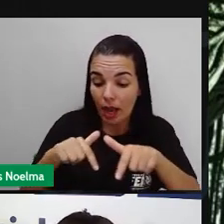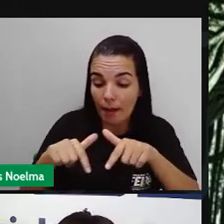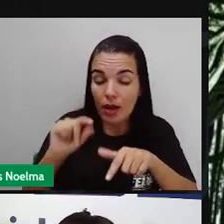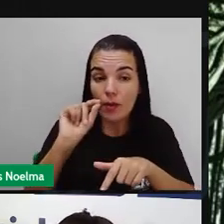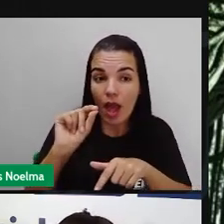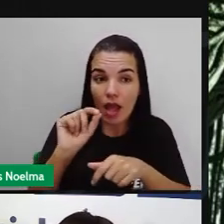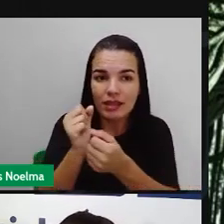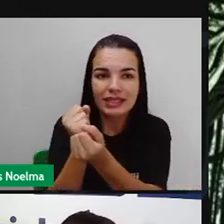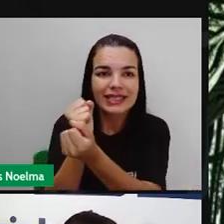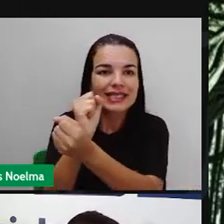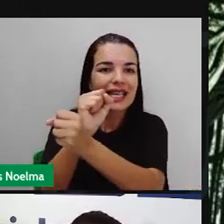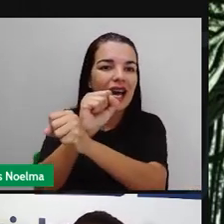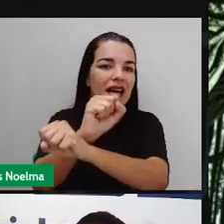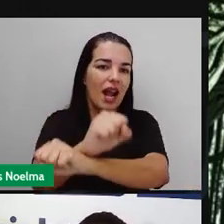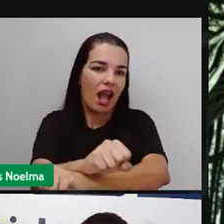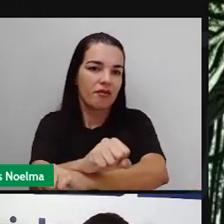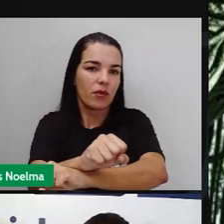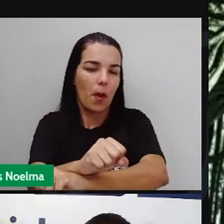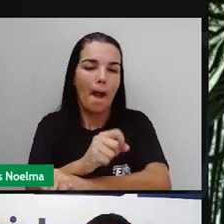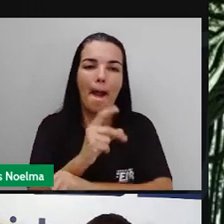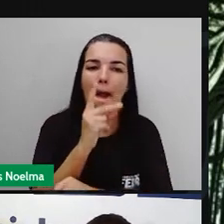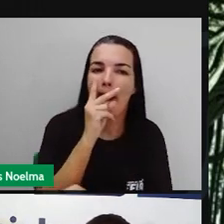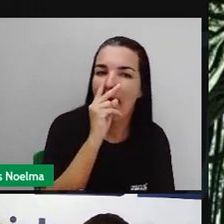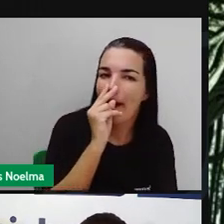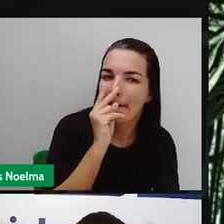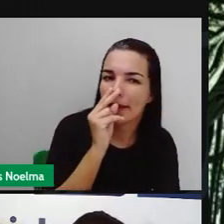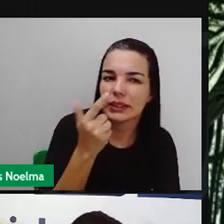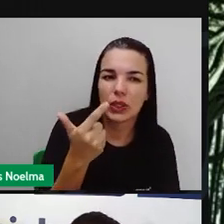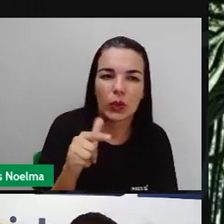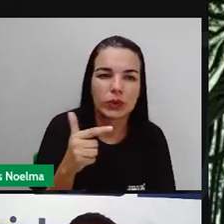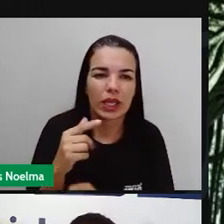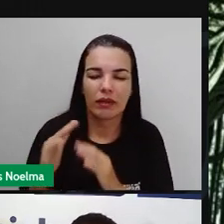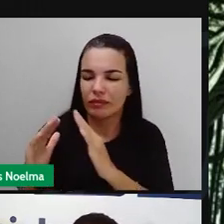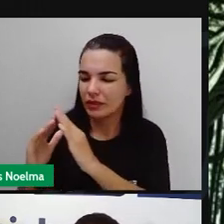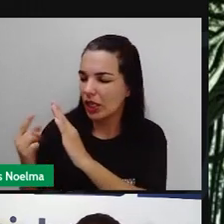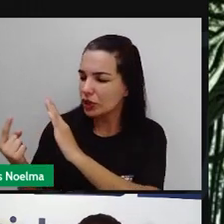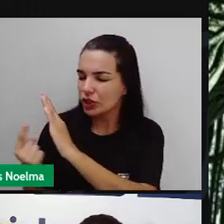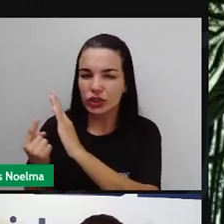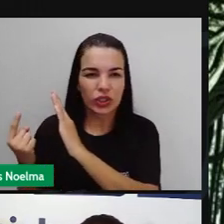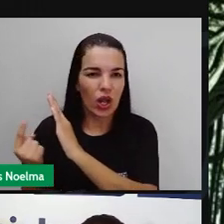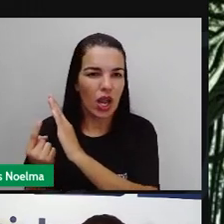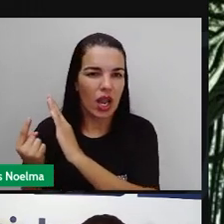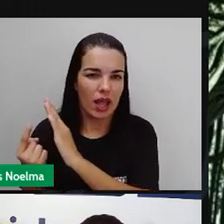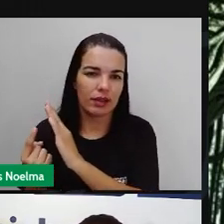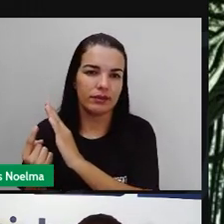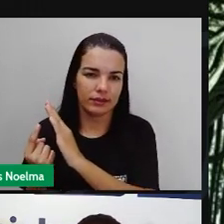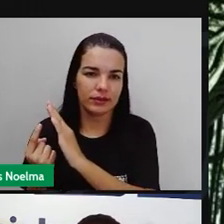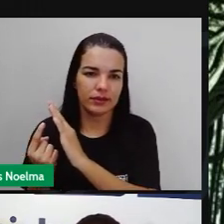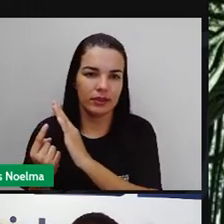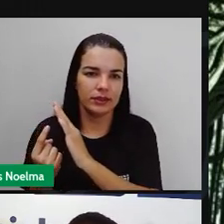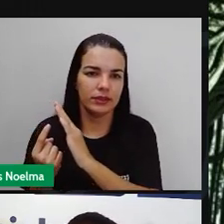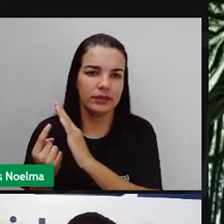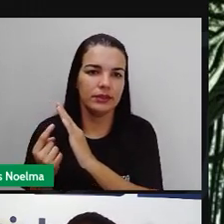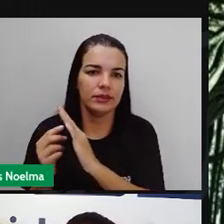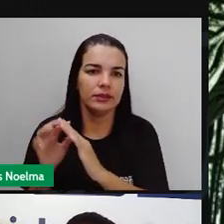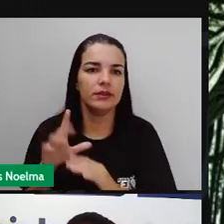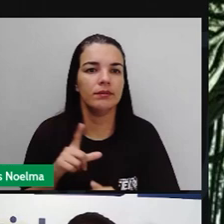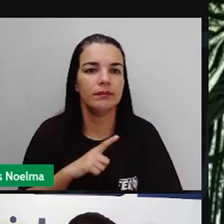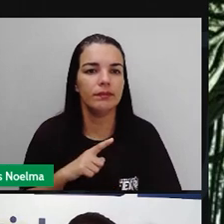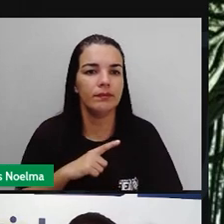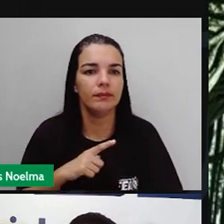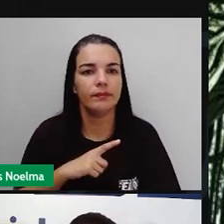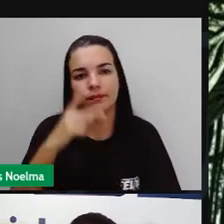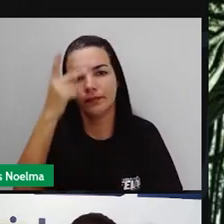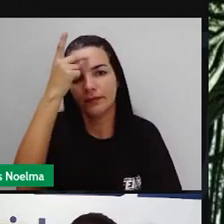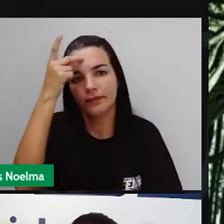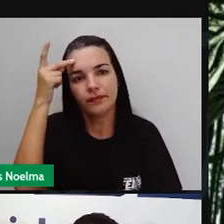né? Até porque já desde a outra aula a gente viu que as pessoas migram, principalmente as que